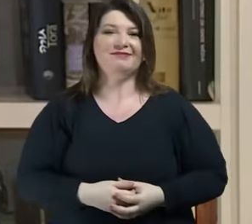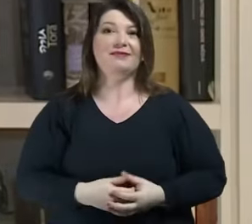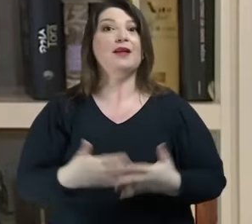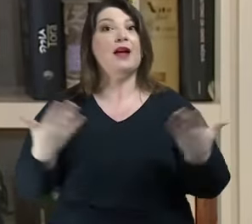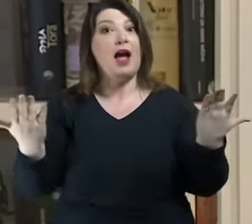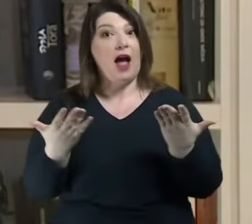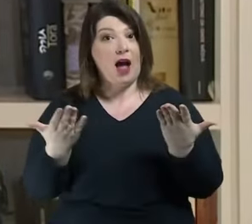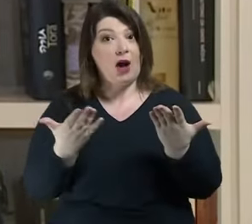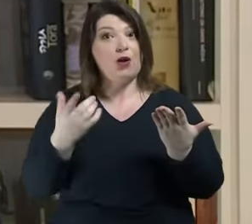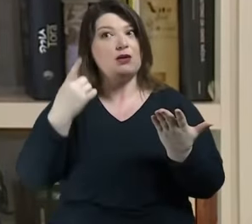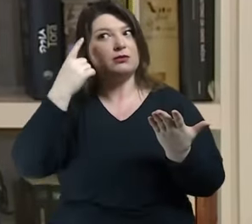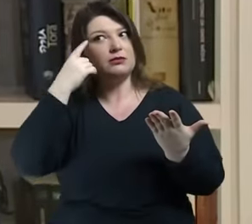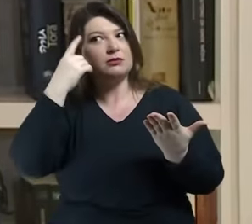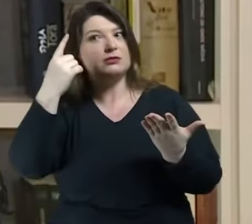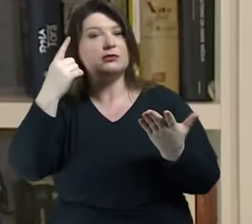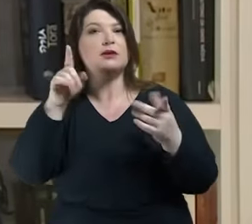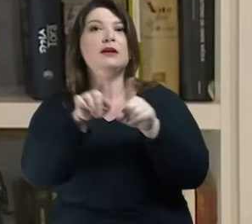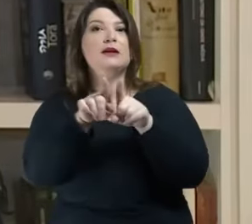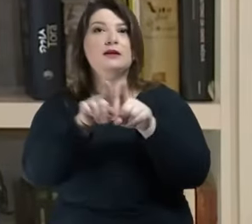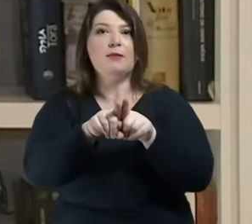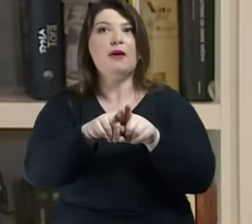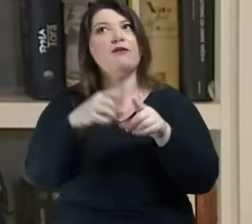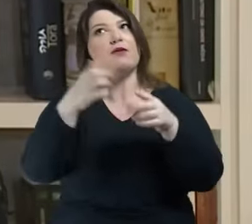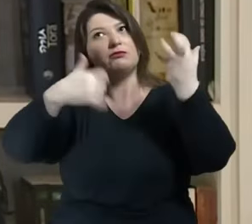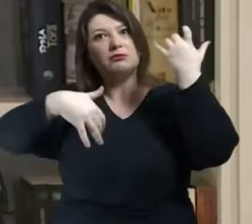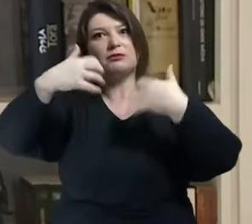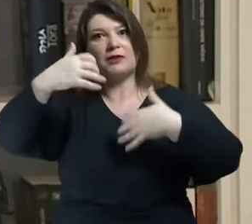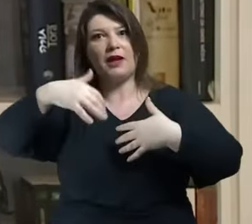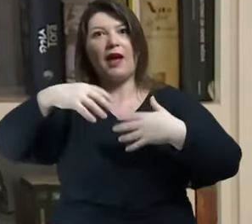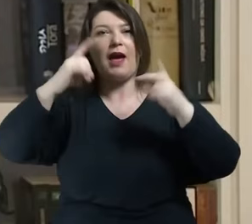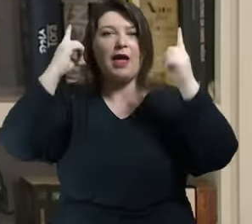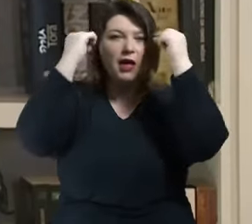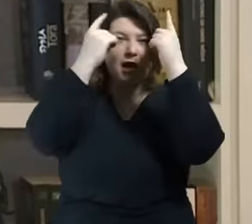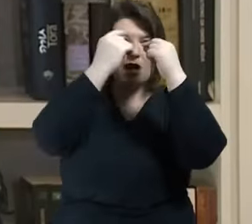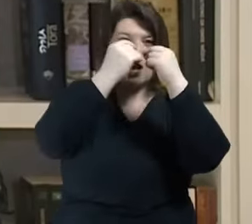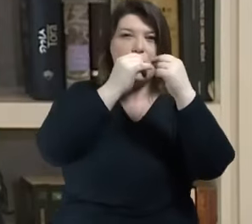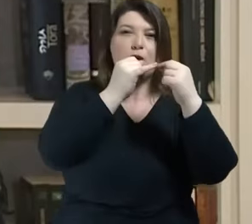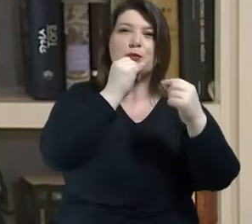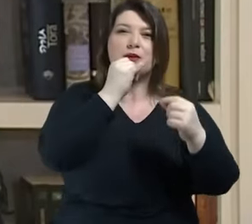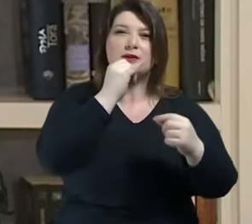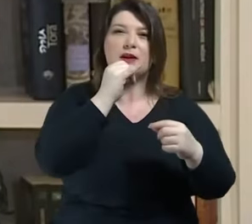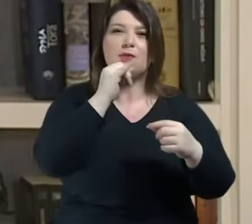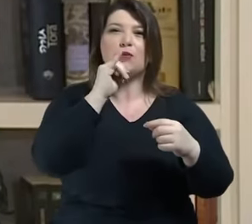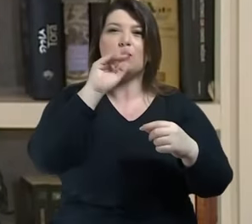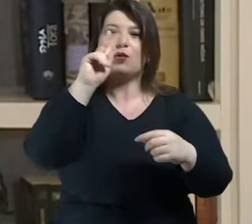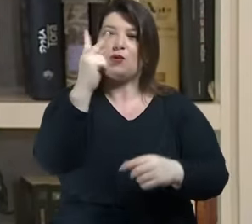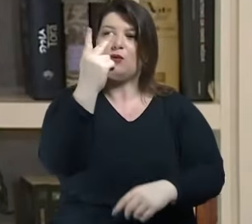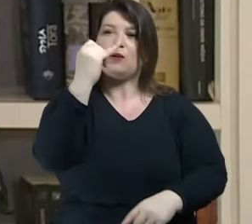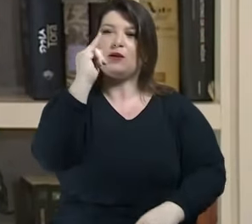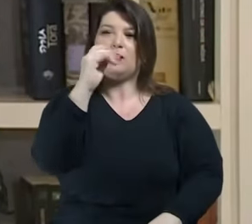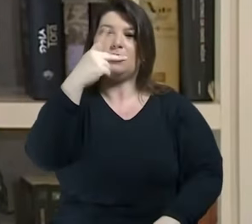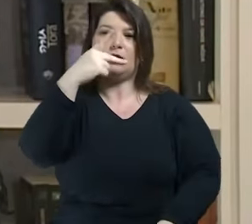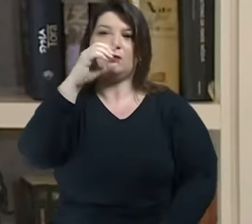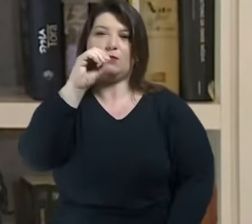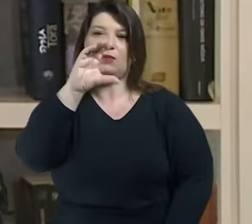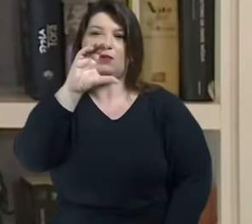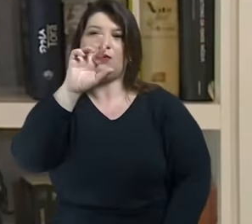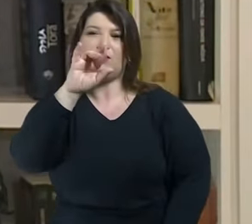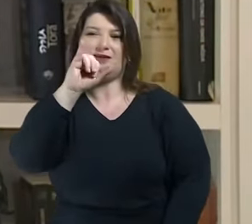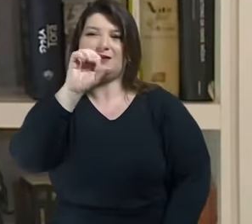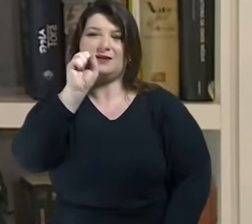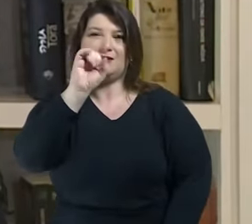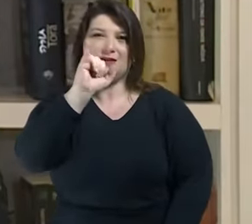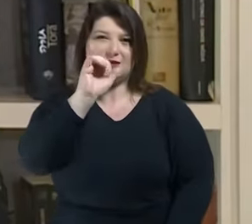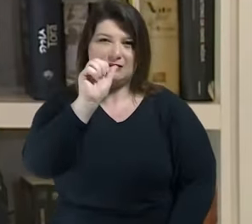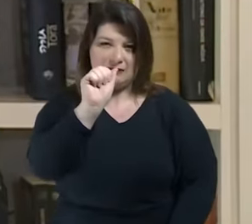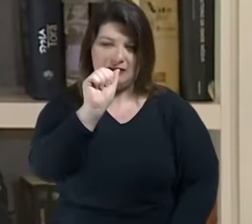conceito grego de hipocrisia. Eu peguei em primeiro, no dicionário etimológico e no dicionário WISE, a seguinte ideia. Hipocrisia